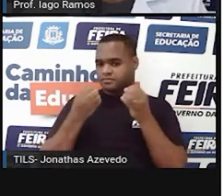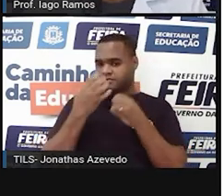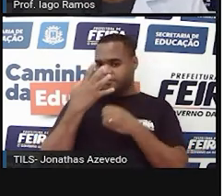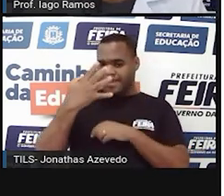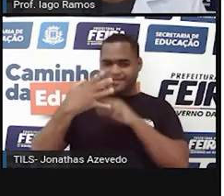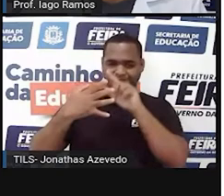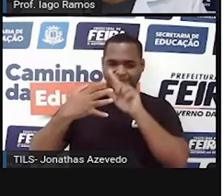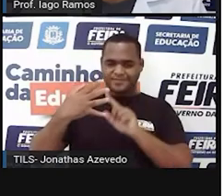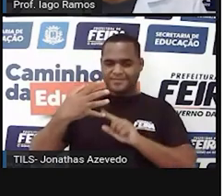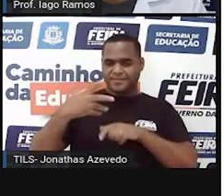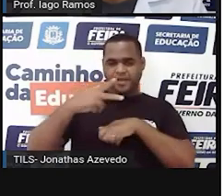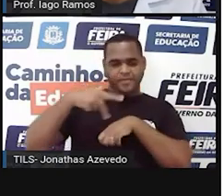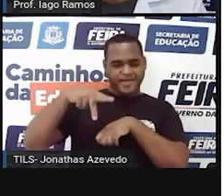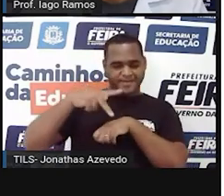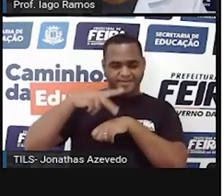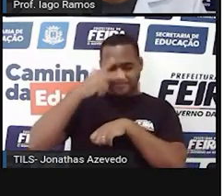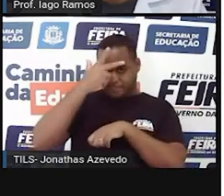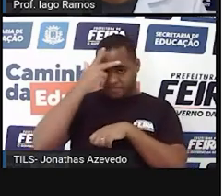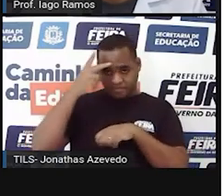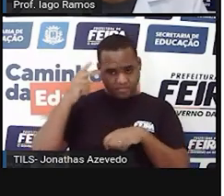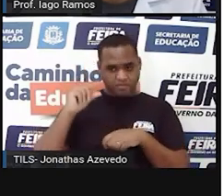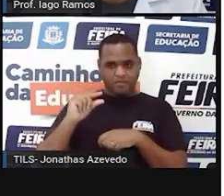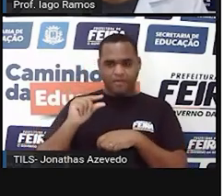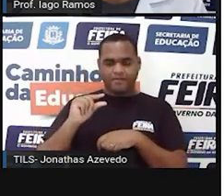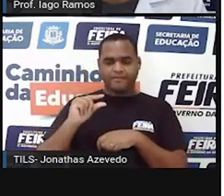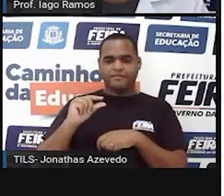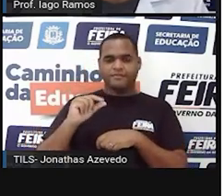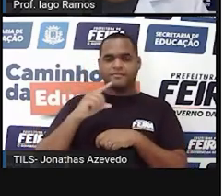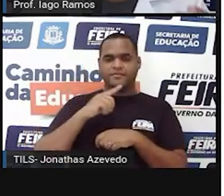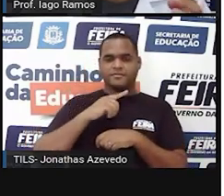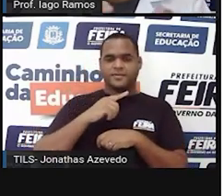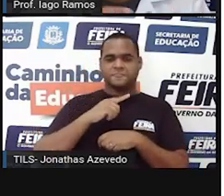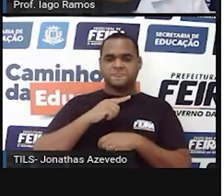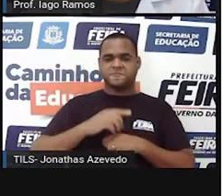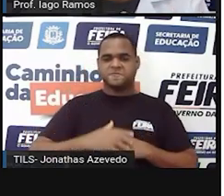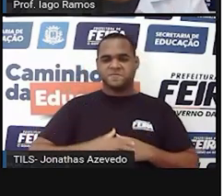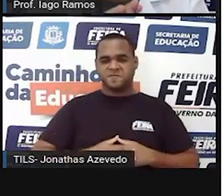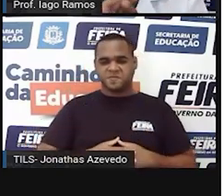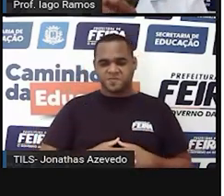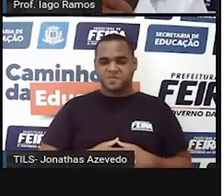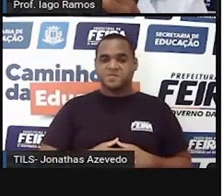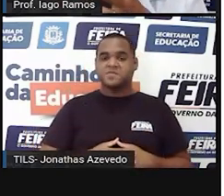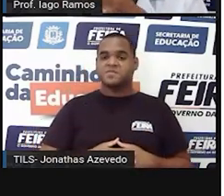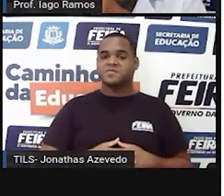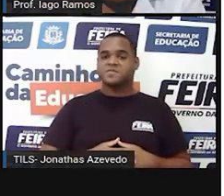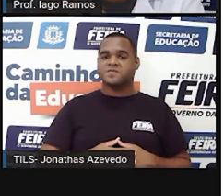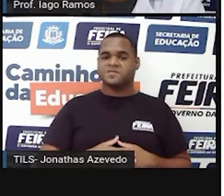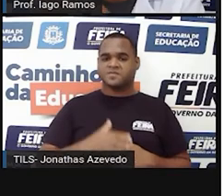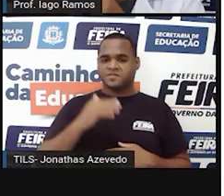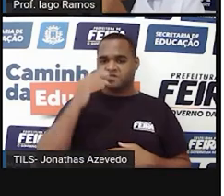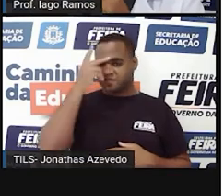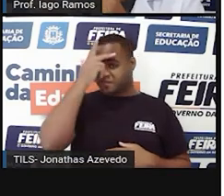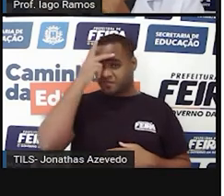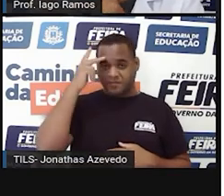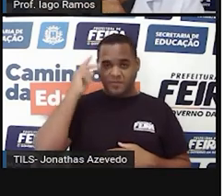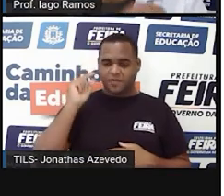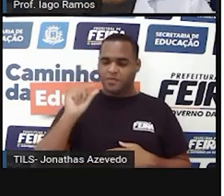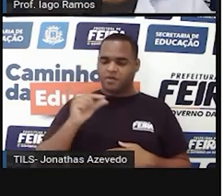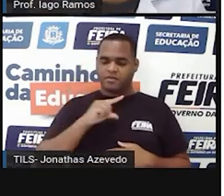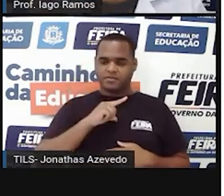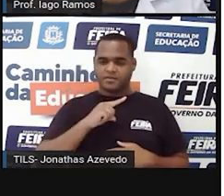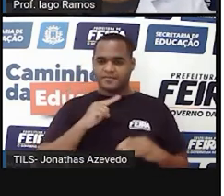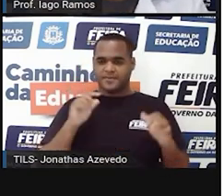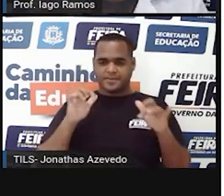países menos populosos, ou seja, os 4 países que tem menos pessoas habitando,